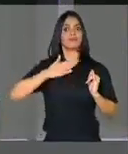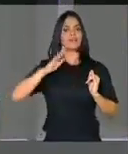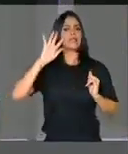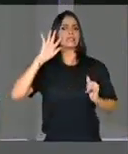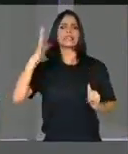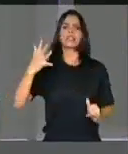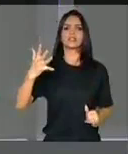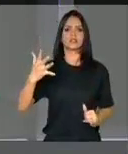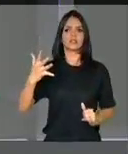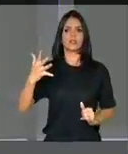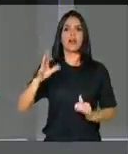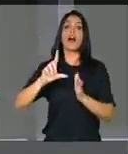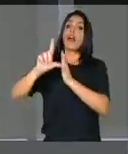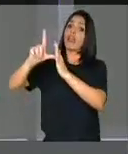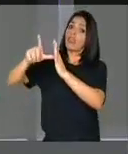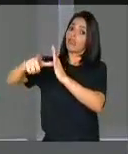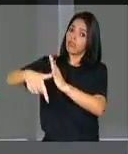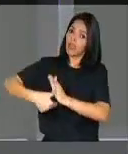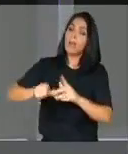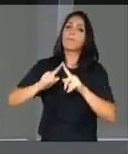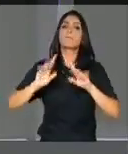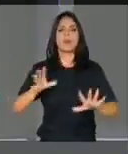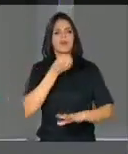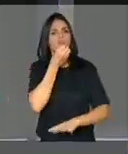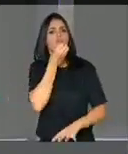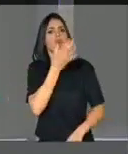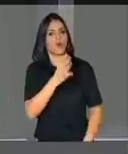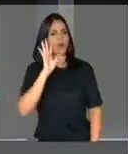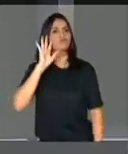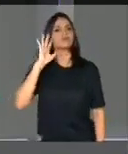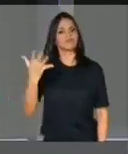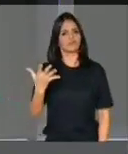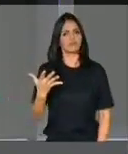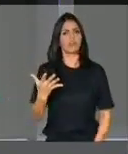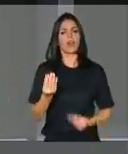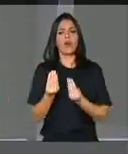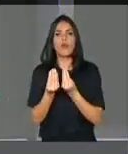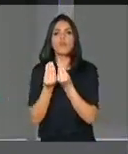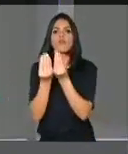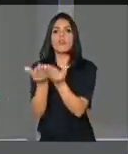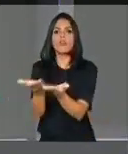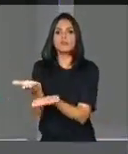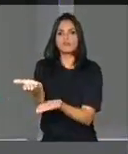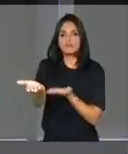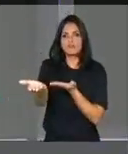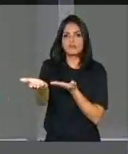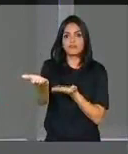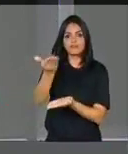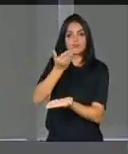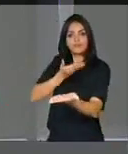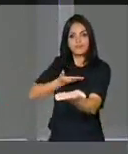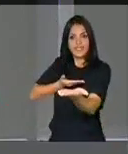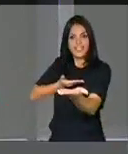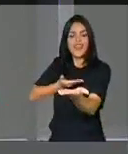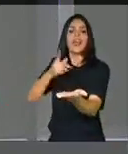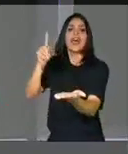tomou uma decisão atrasada, mas uma boa decisão, oferecendo aí uma boa quantidade